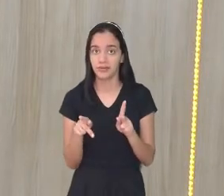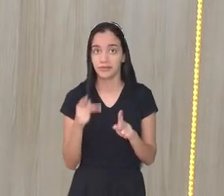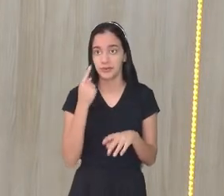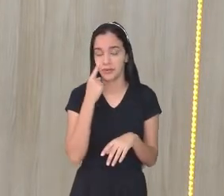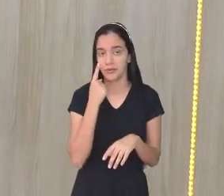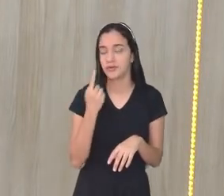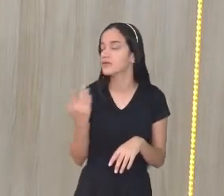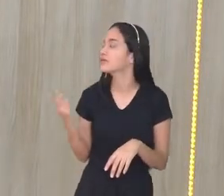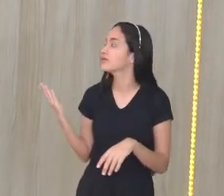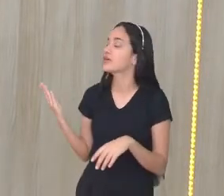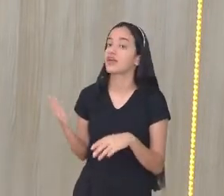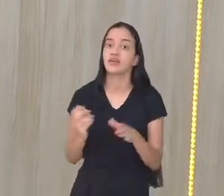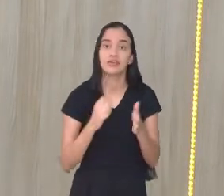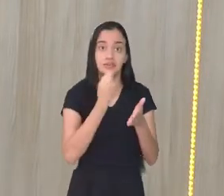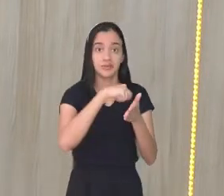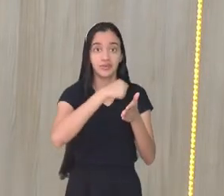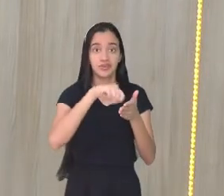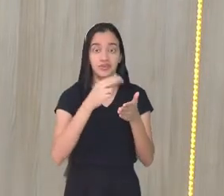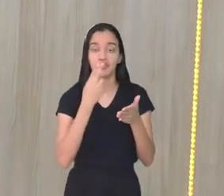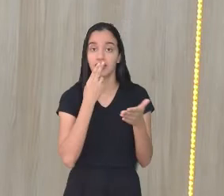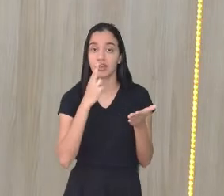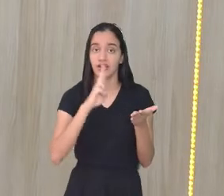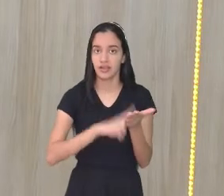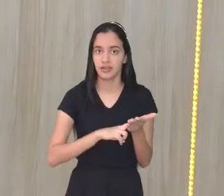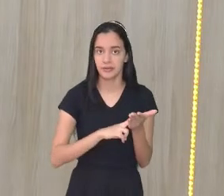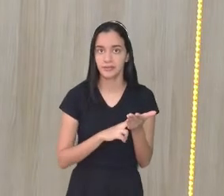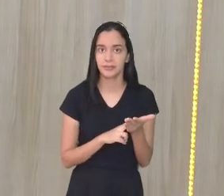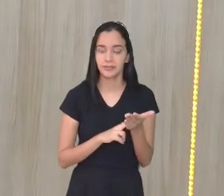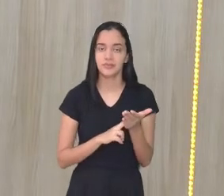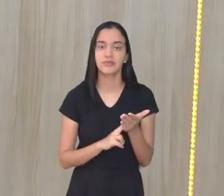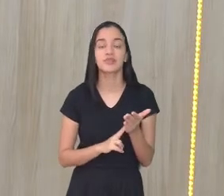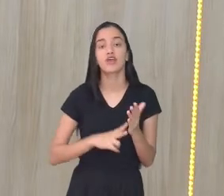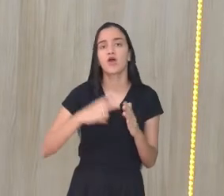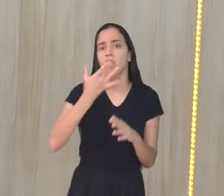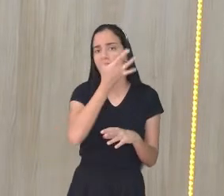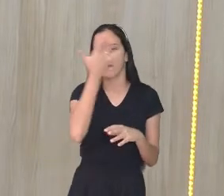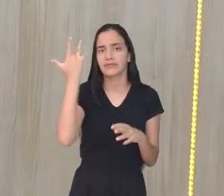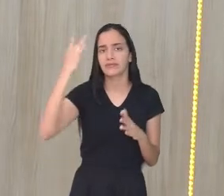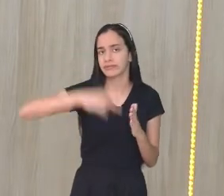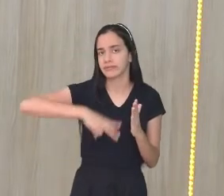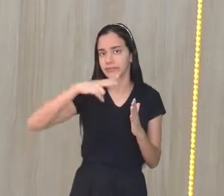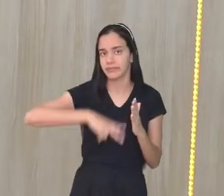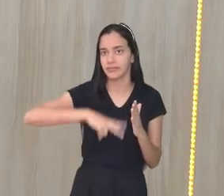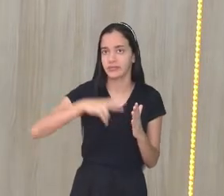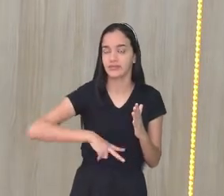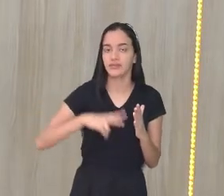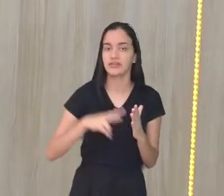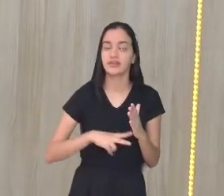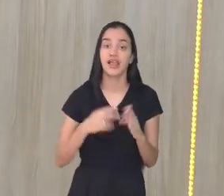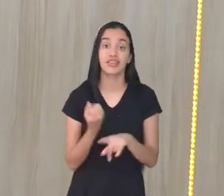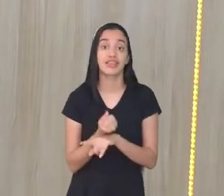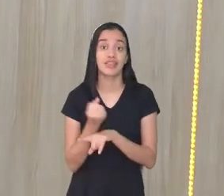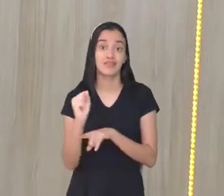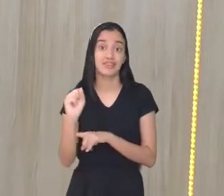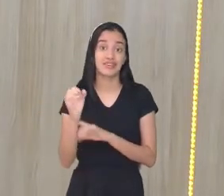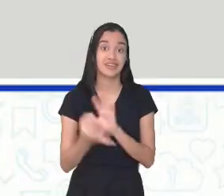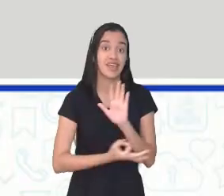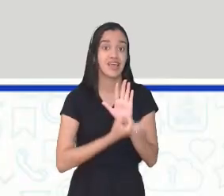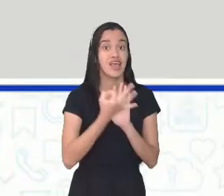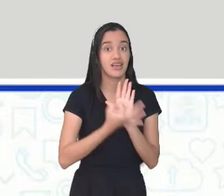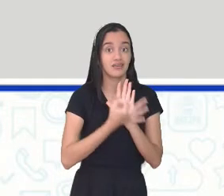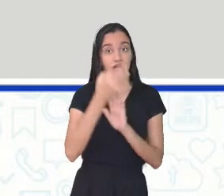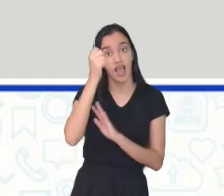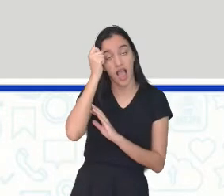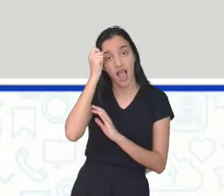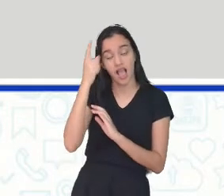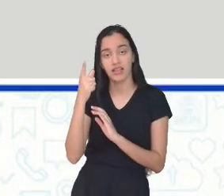Ao escrever a carta do leitor, o leitor deve defender suas ideias por